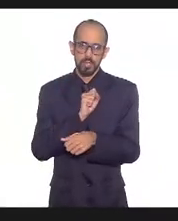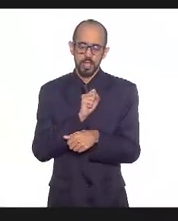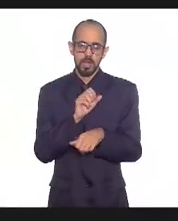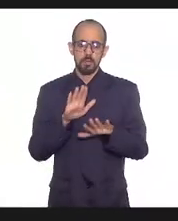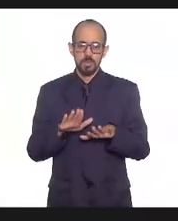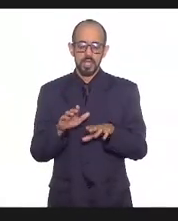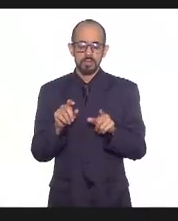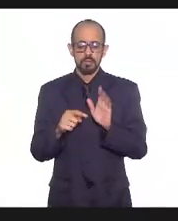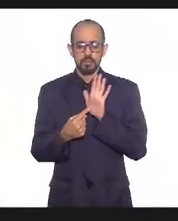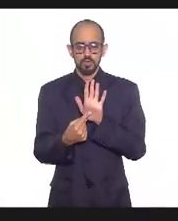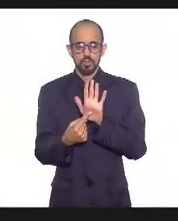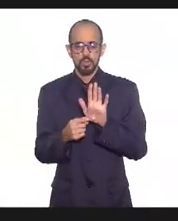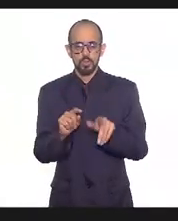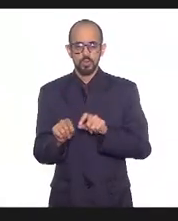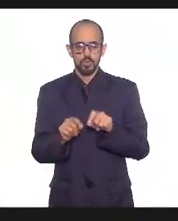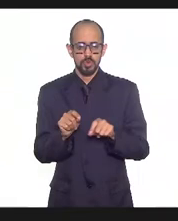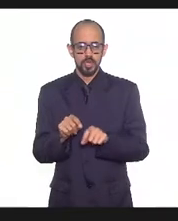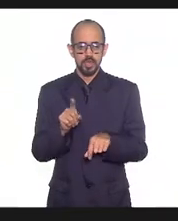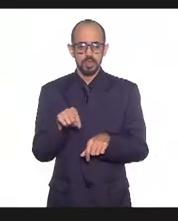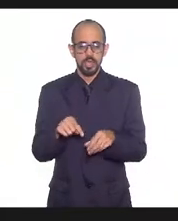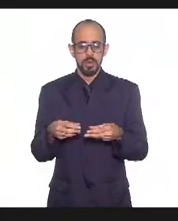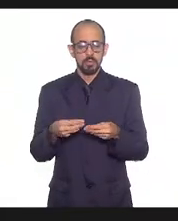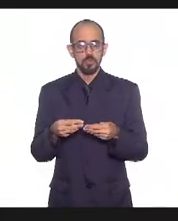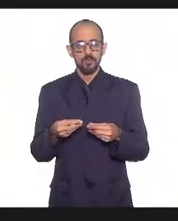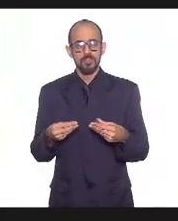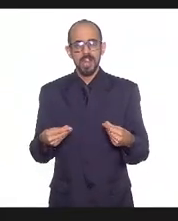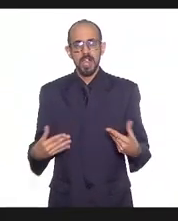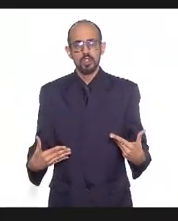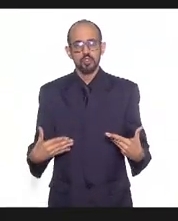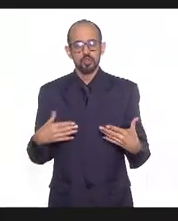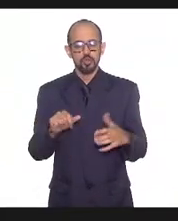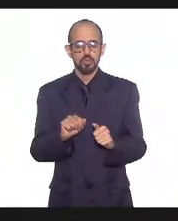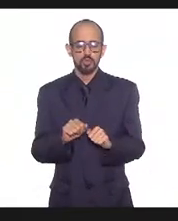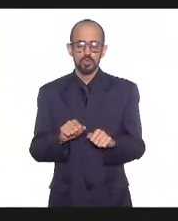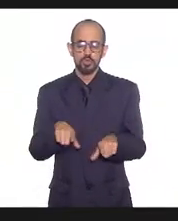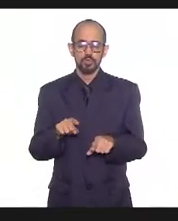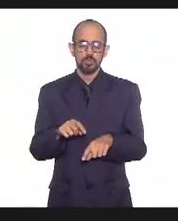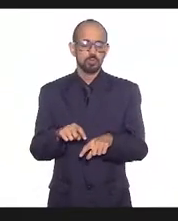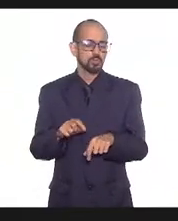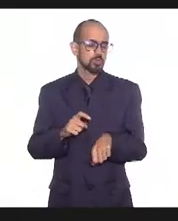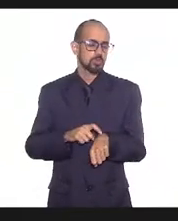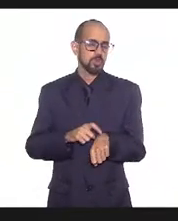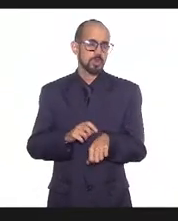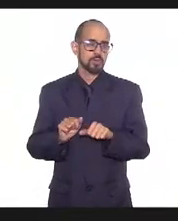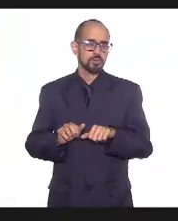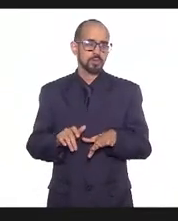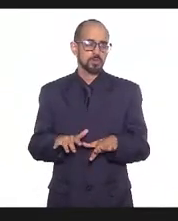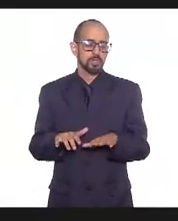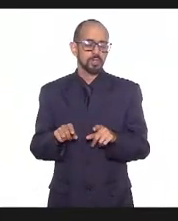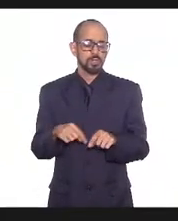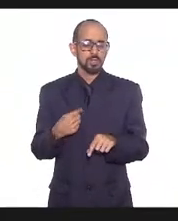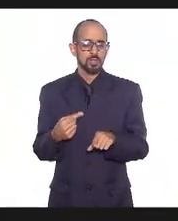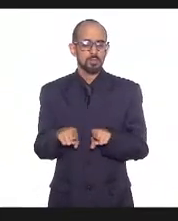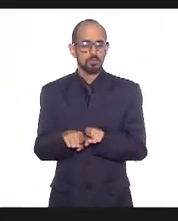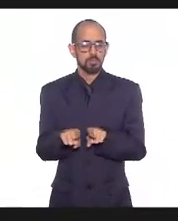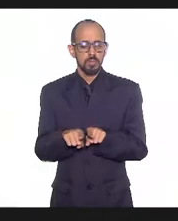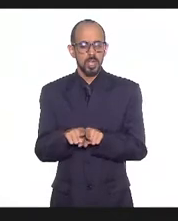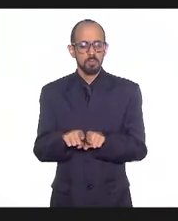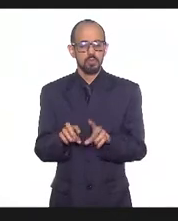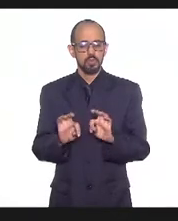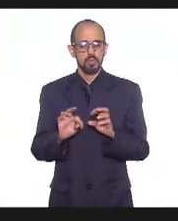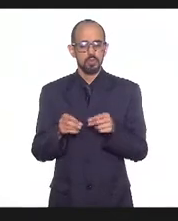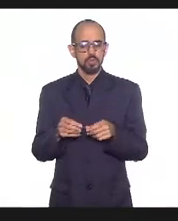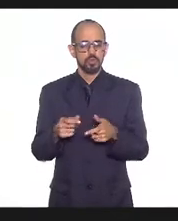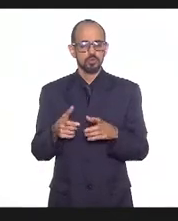mostrou-se que estávamos muito frágeis diante da pandemia e também pela própria estruturação que a gente já vem padecendo um pouco